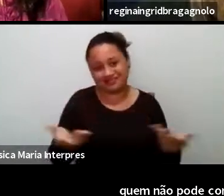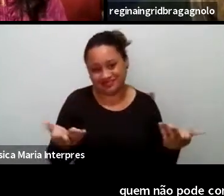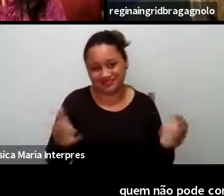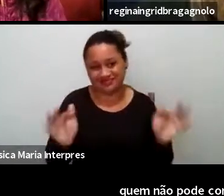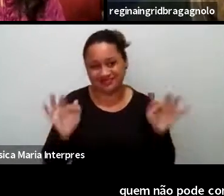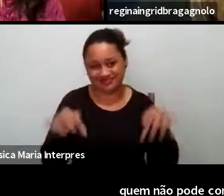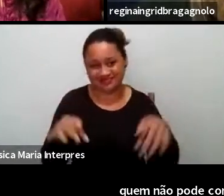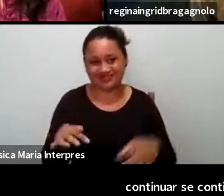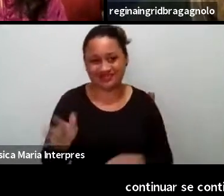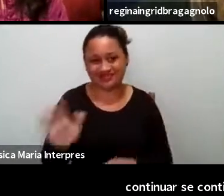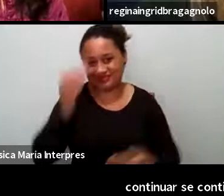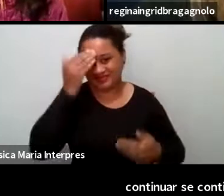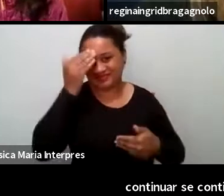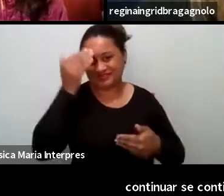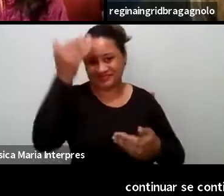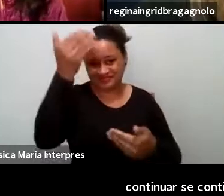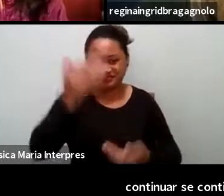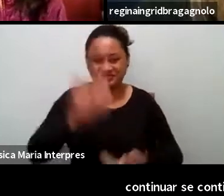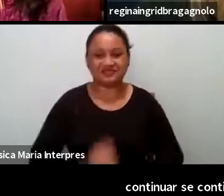Obrigada.